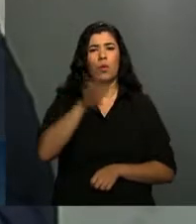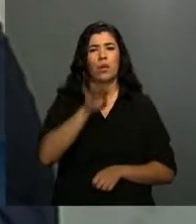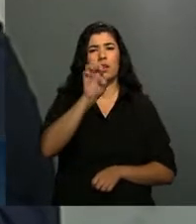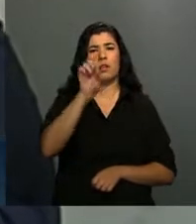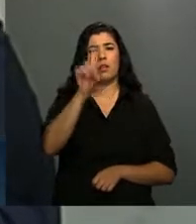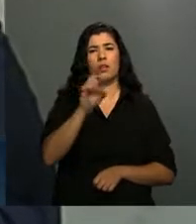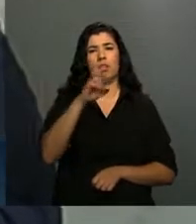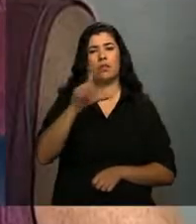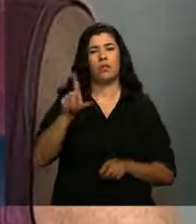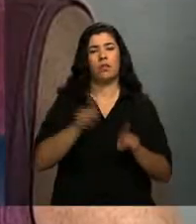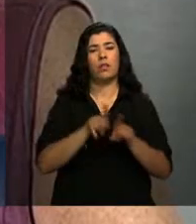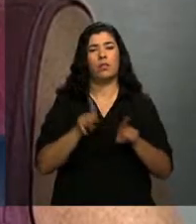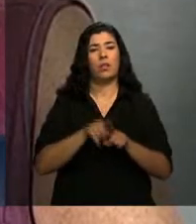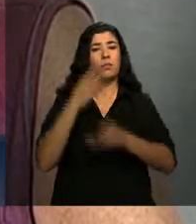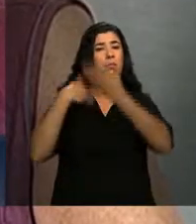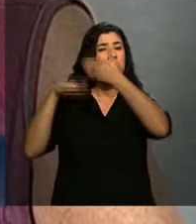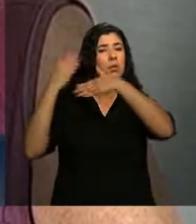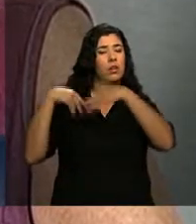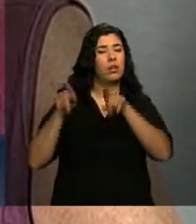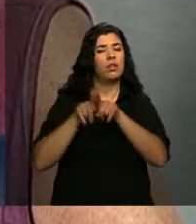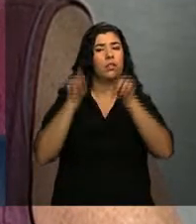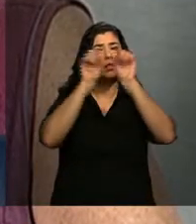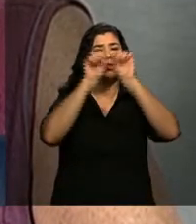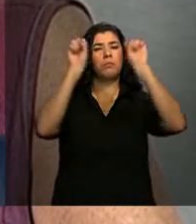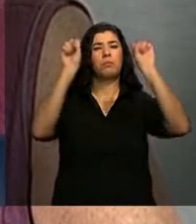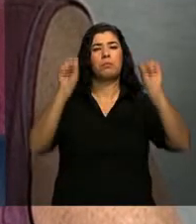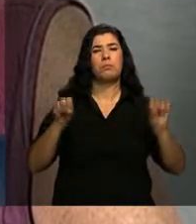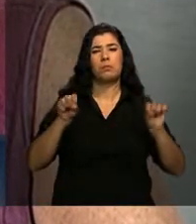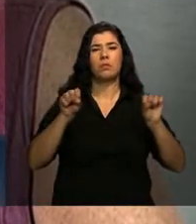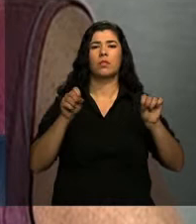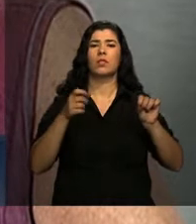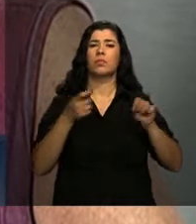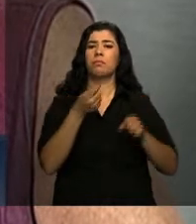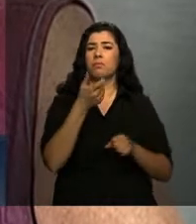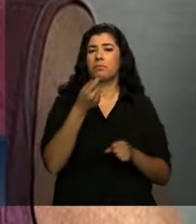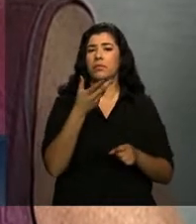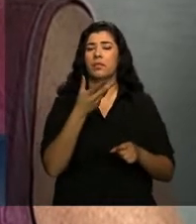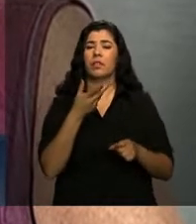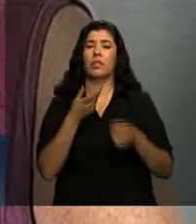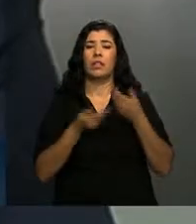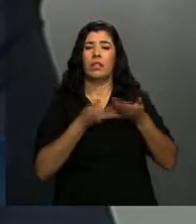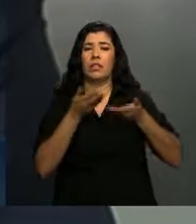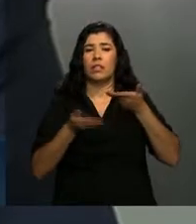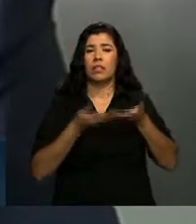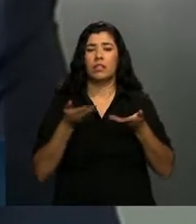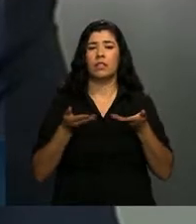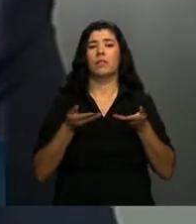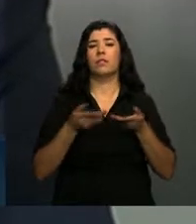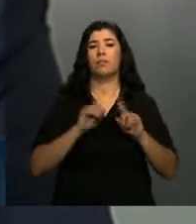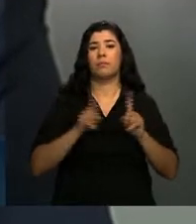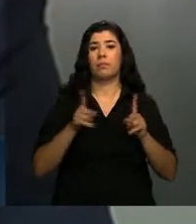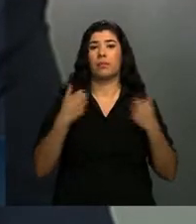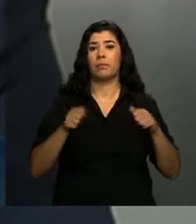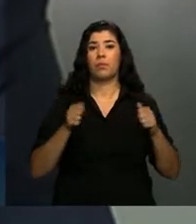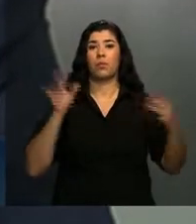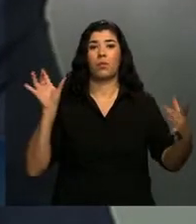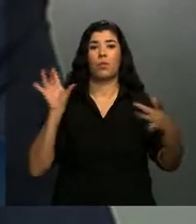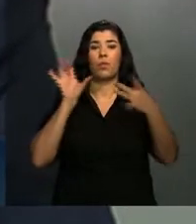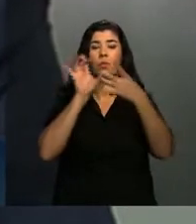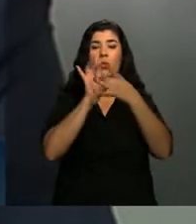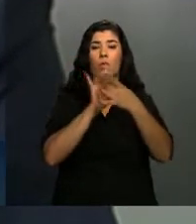e existem sistemas que já estão em funcionamento no Brasil e a ideia é que a gente consiga também interoperar com esses sistemas.